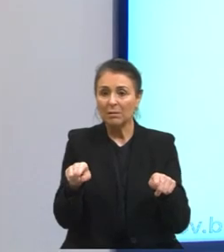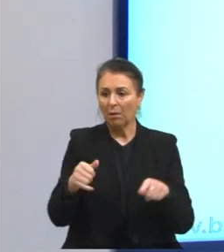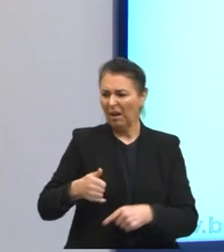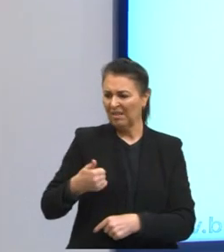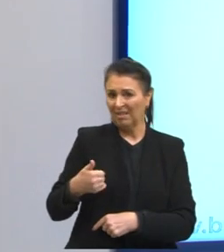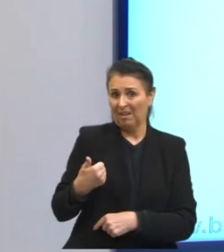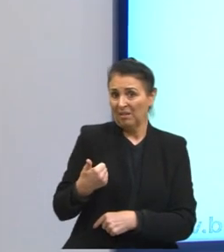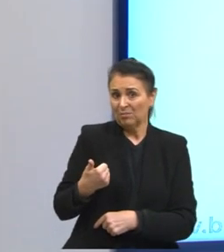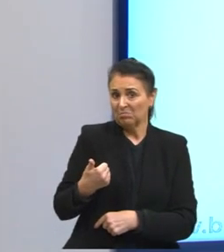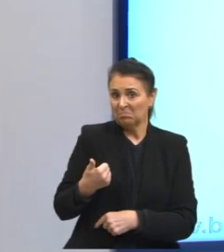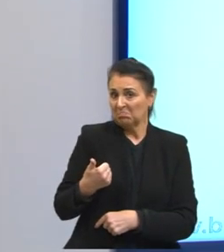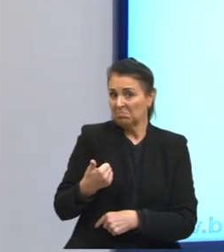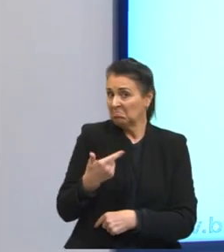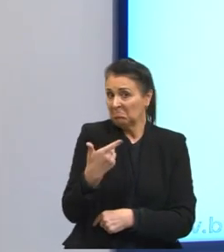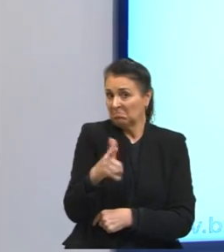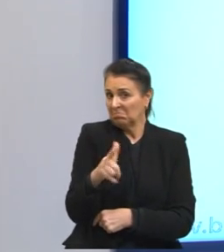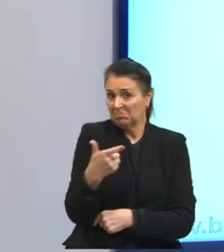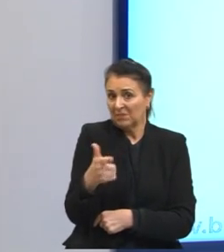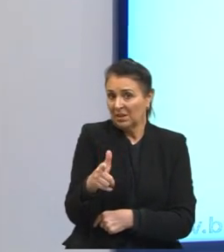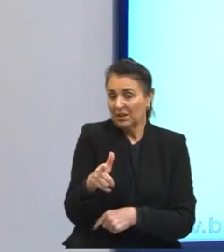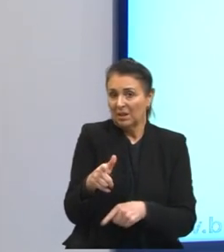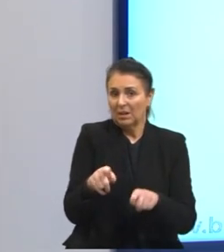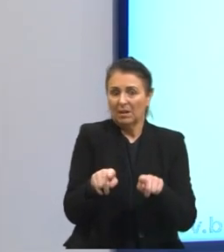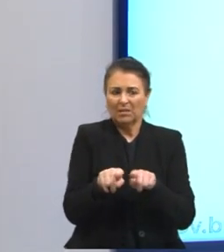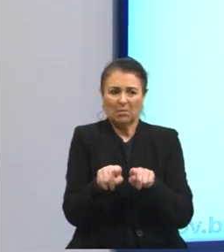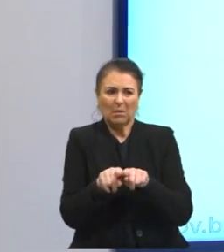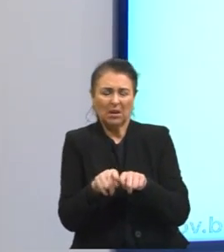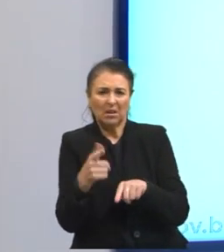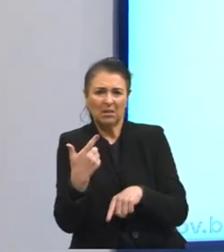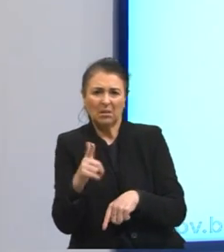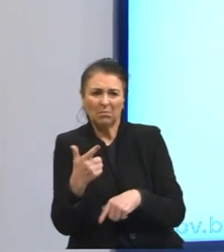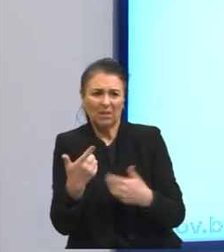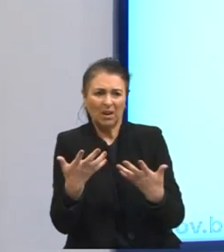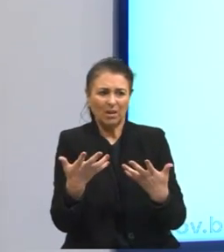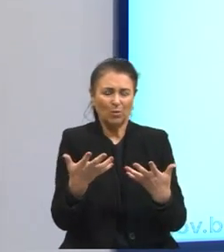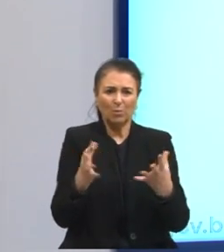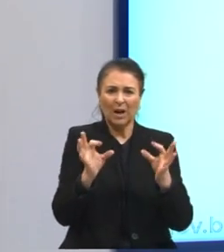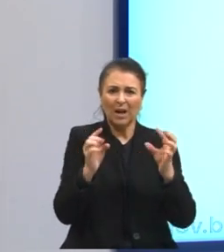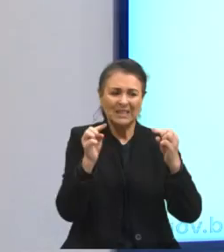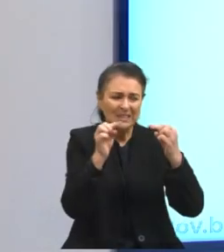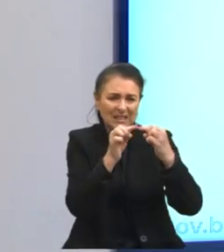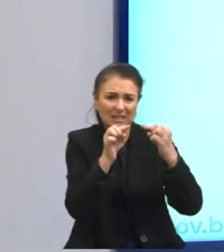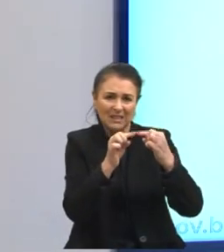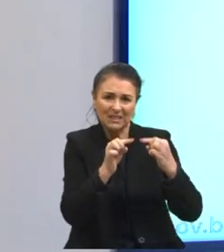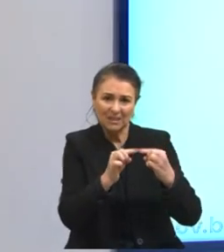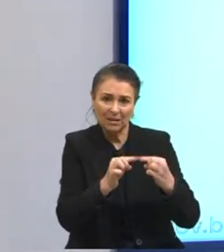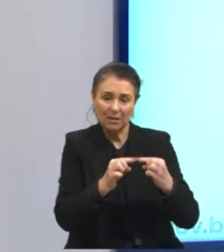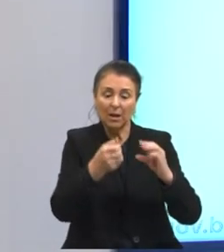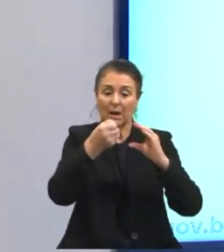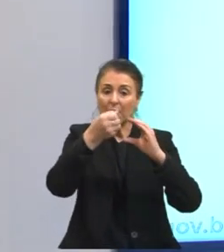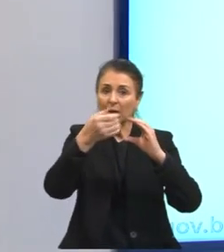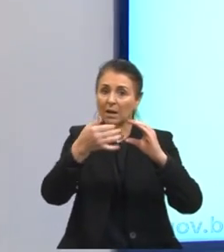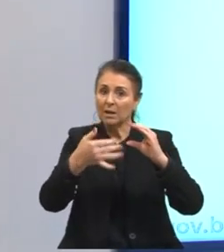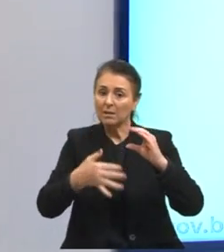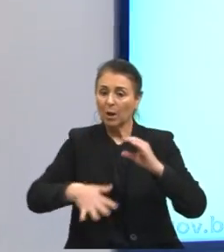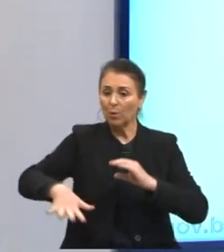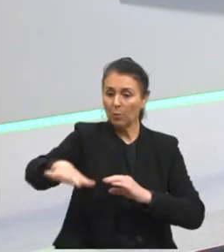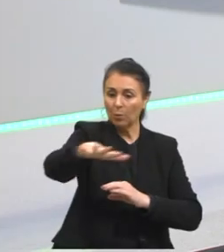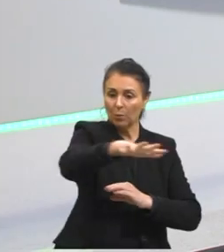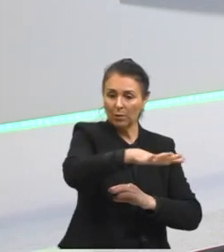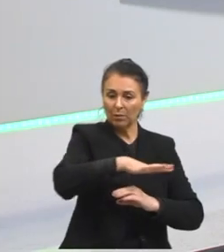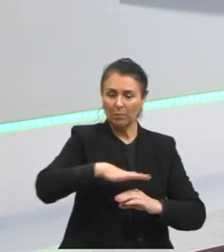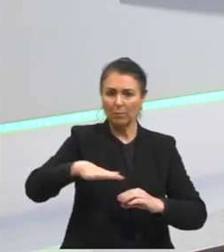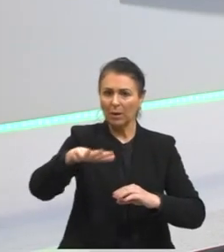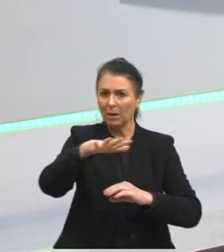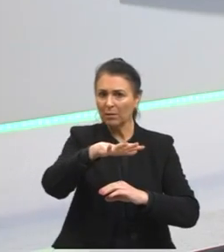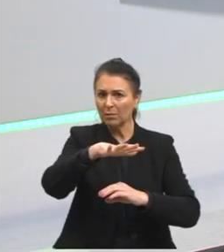dele, não diz que está em desacordo, então não tem uma anacronia ali. Caracterizar o espaço do conto,